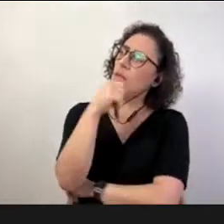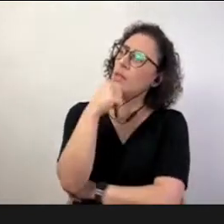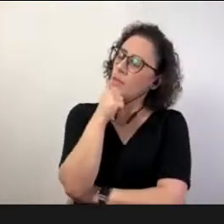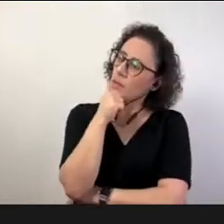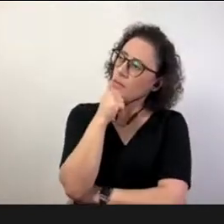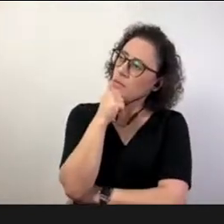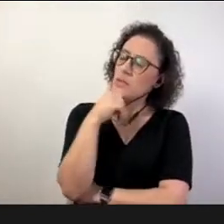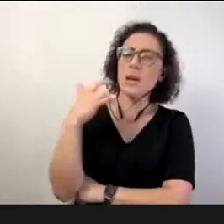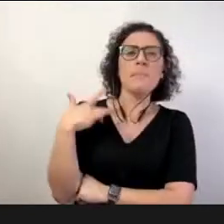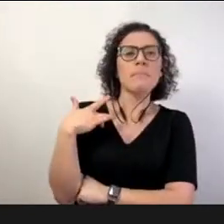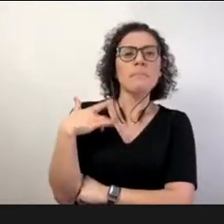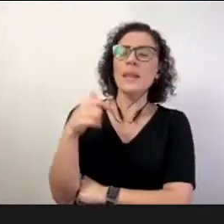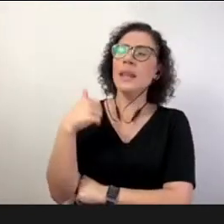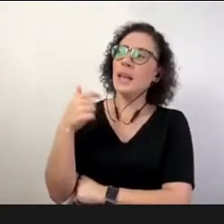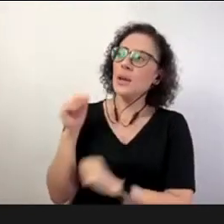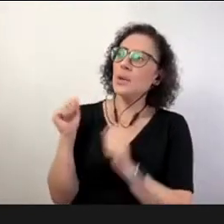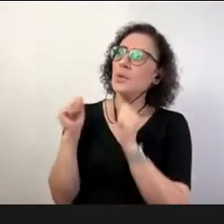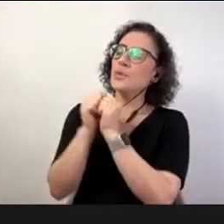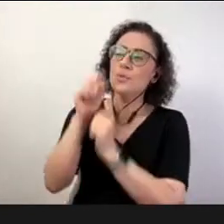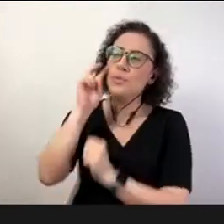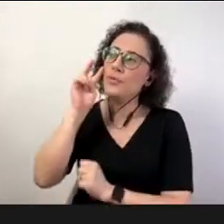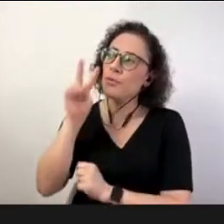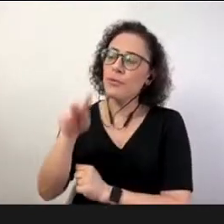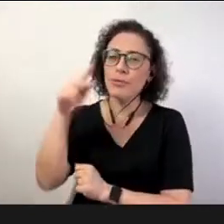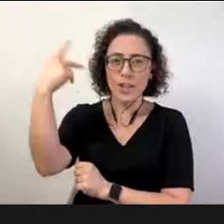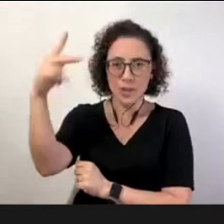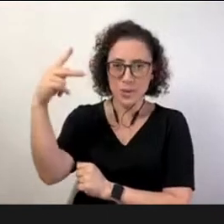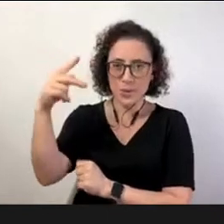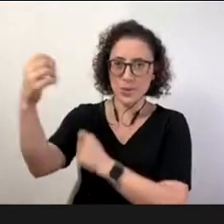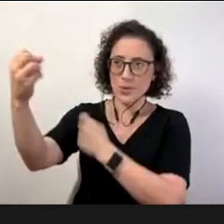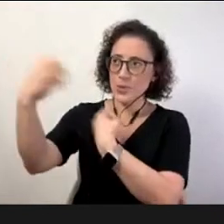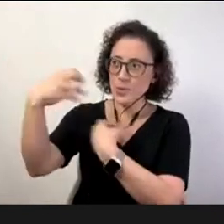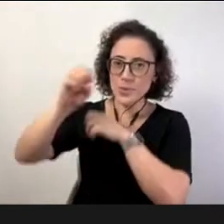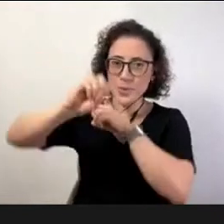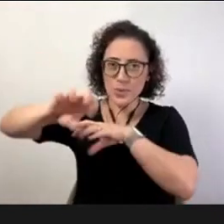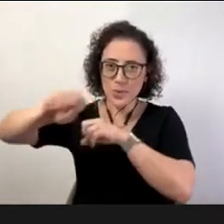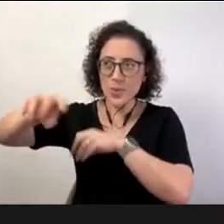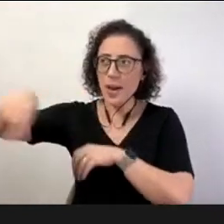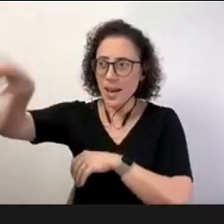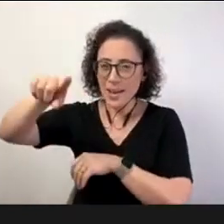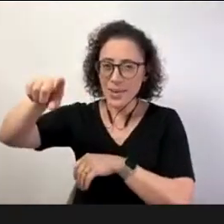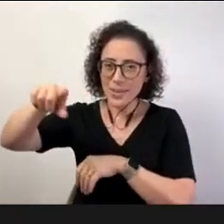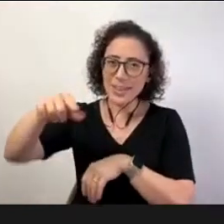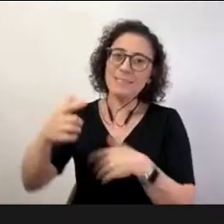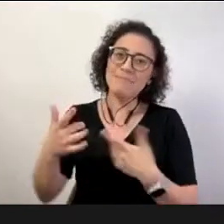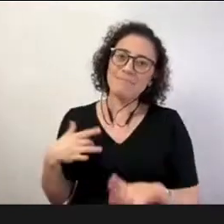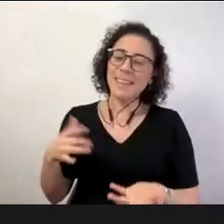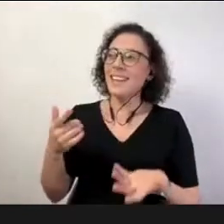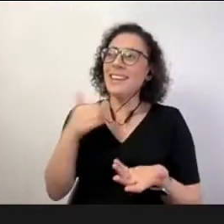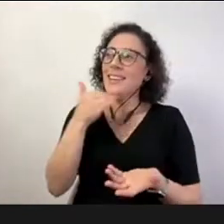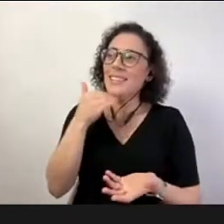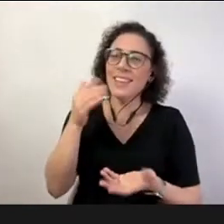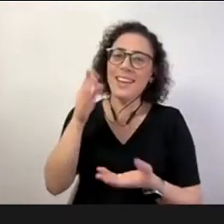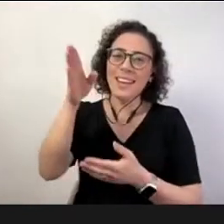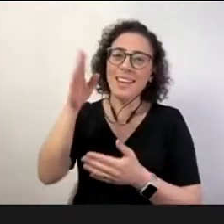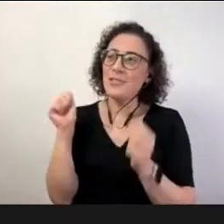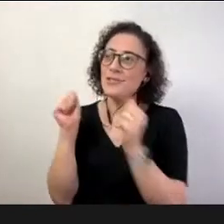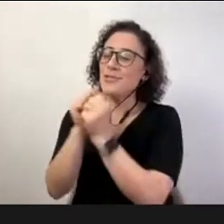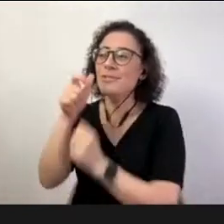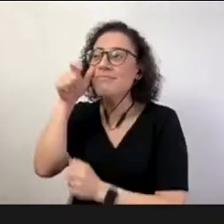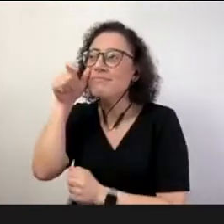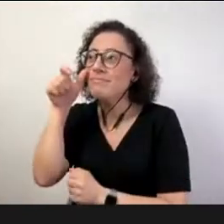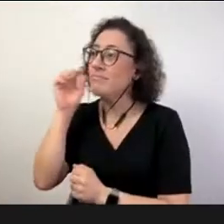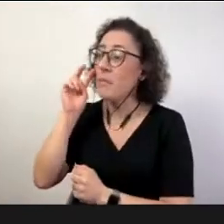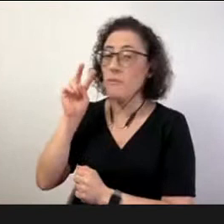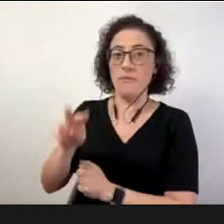eu assistisse a uma aula sua eu ia lhe dizer quanta teoria há na sua prática isto é quantas coisas